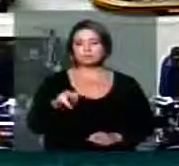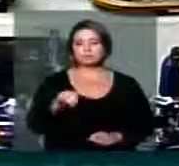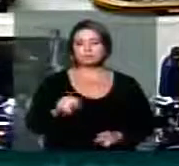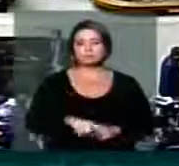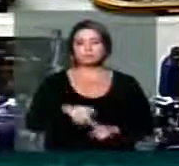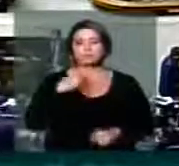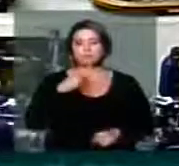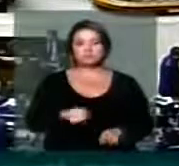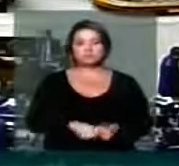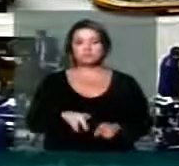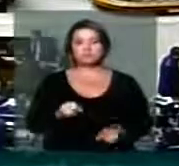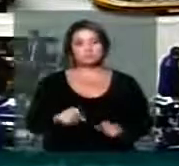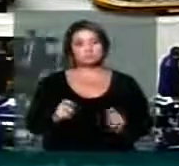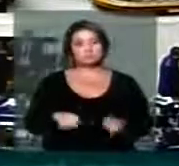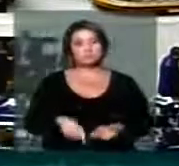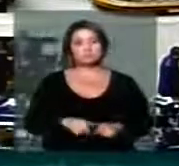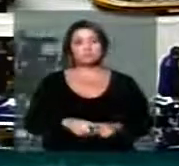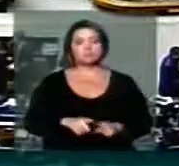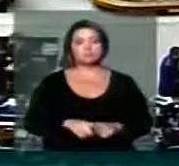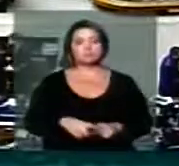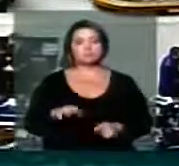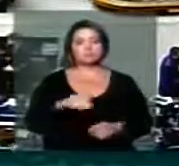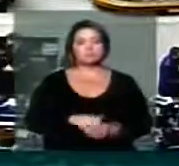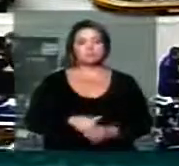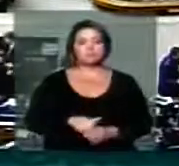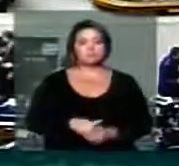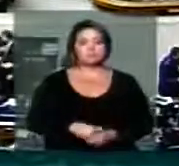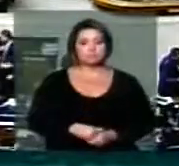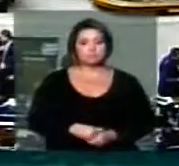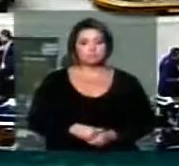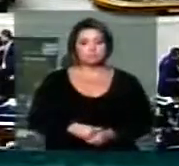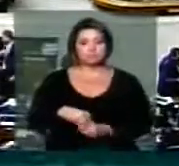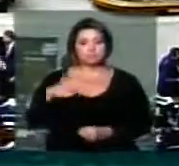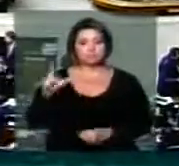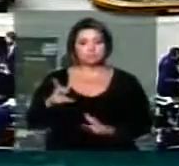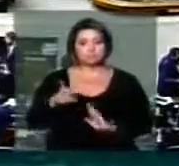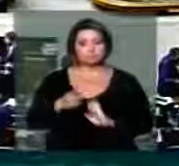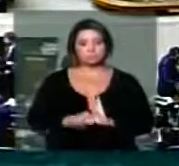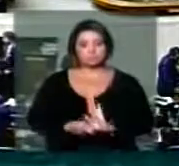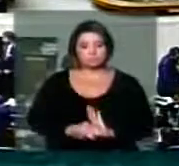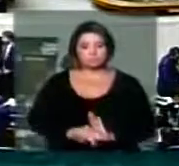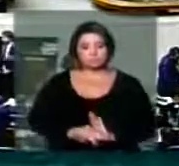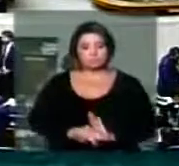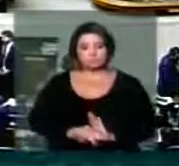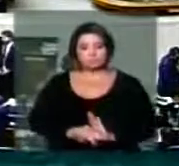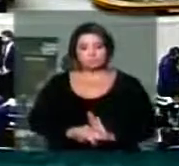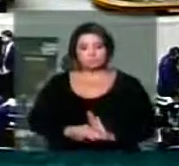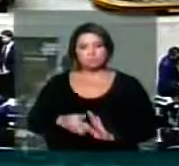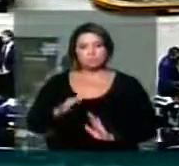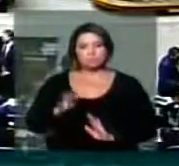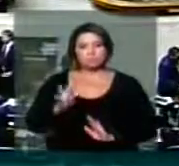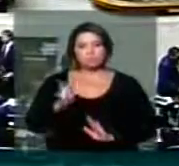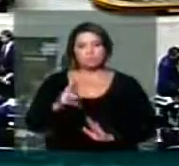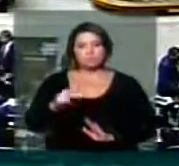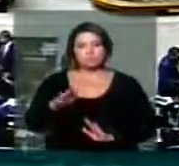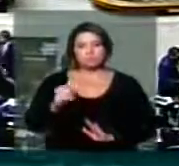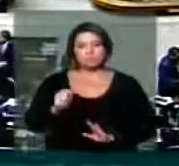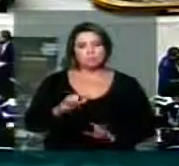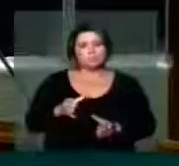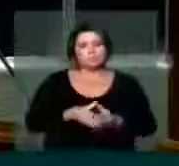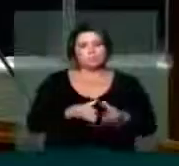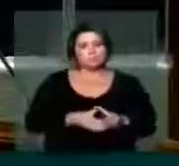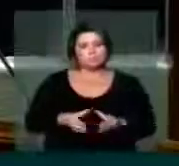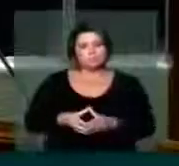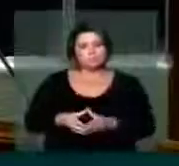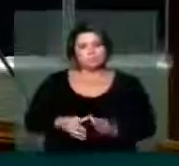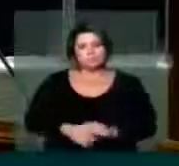...falou mais cedo a possibilidade de votação de um outro projeto que trata da fusão de partidos. Mas vamos ouvir agora